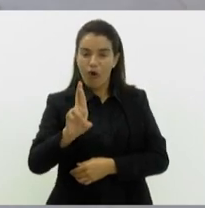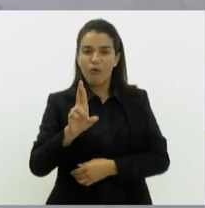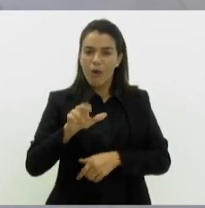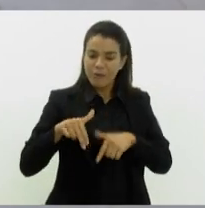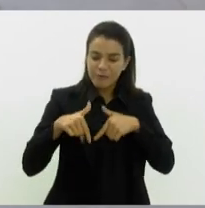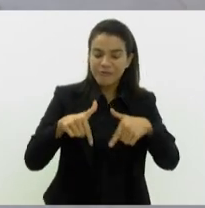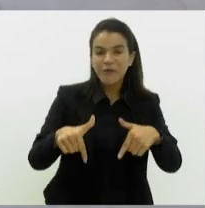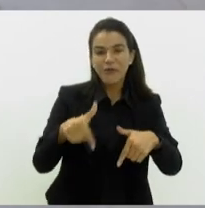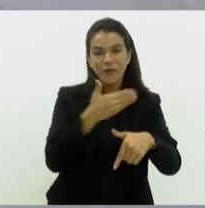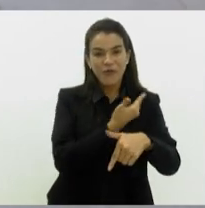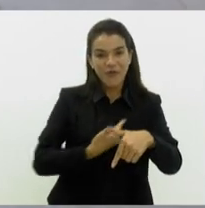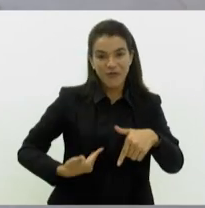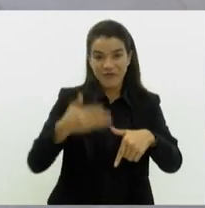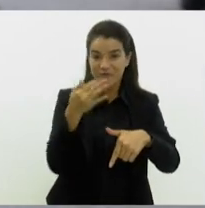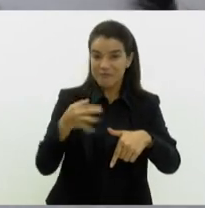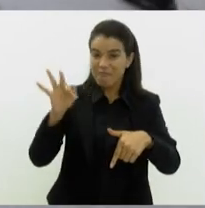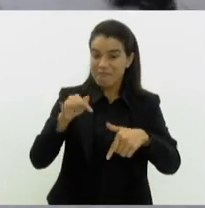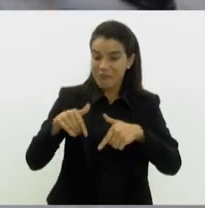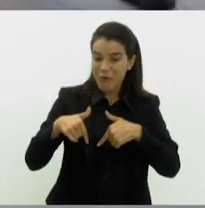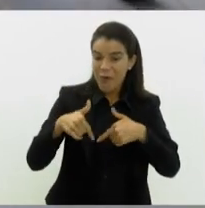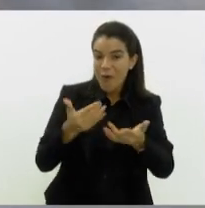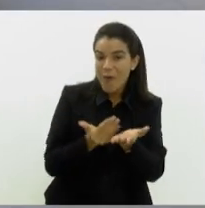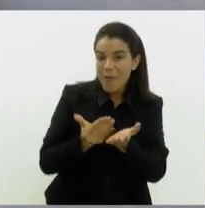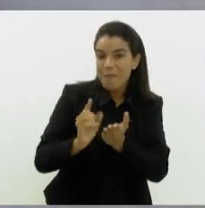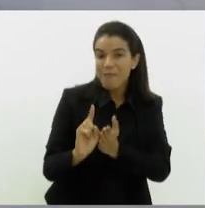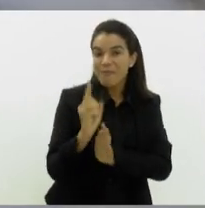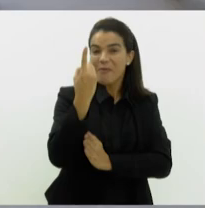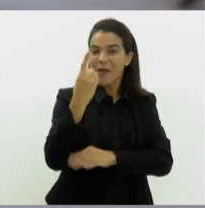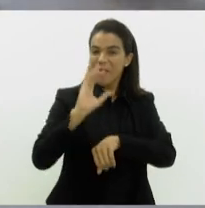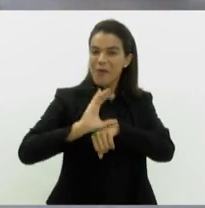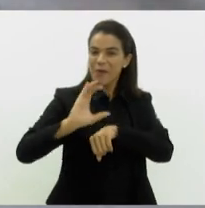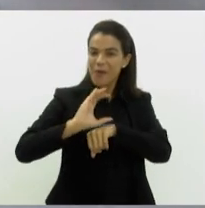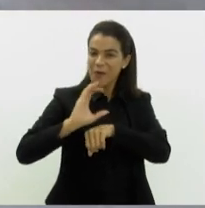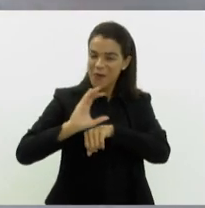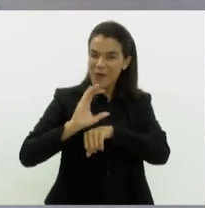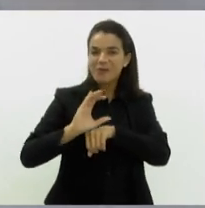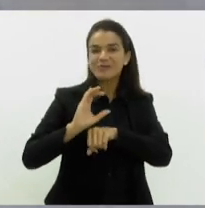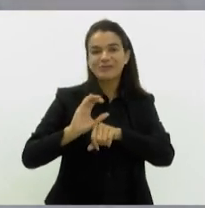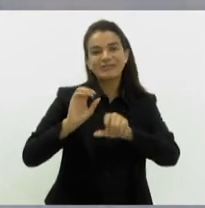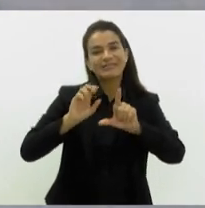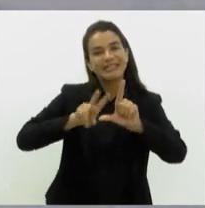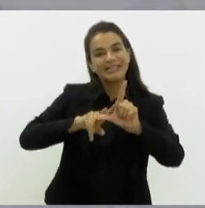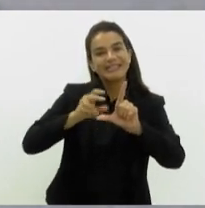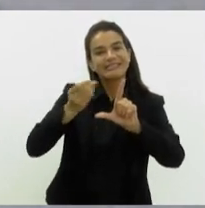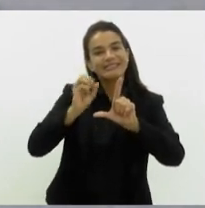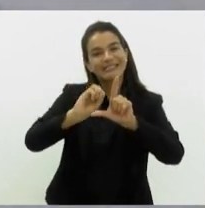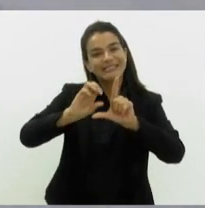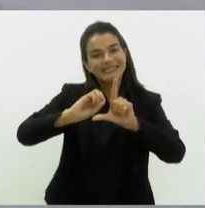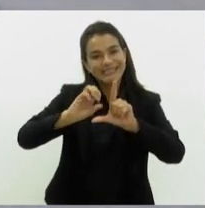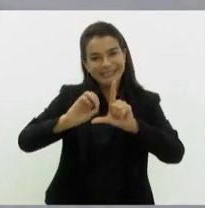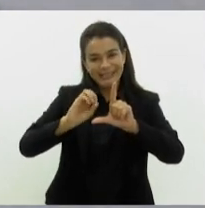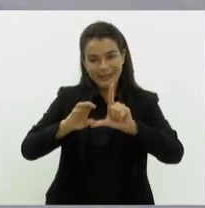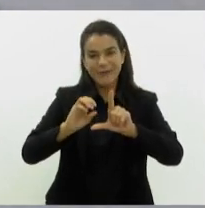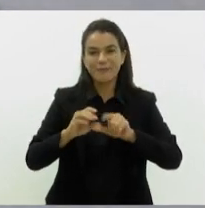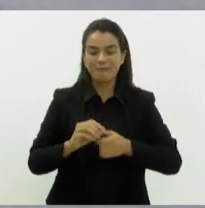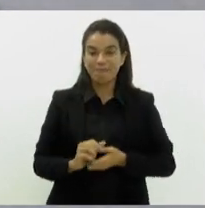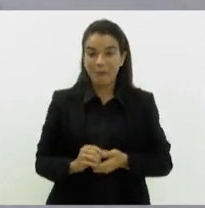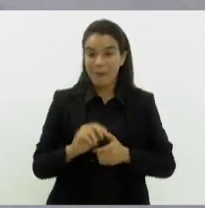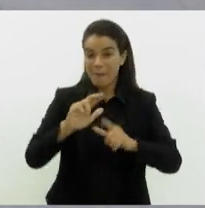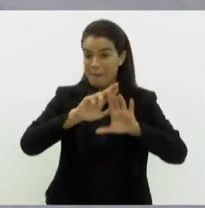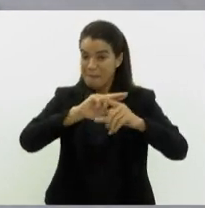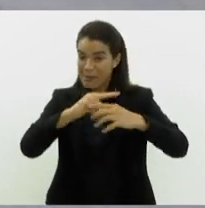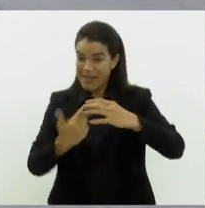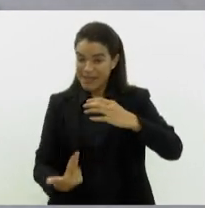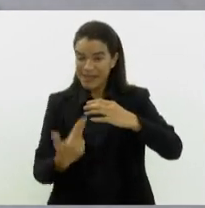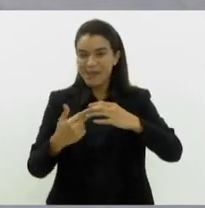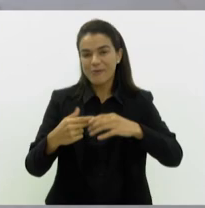federal, onde nós estaremos iniciando com o primeiro curso de licenciatura para a educação bilingue de surdos. Através da Universidade Federal